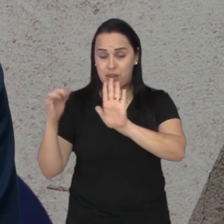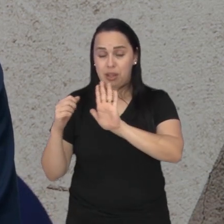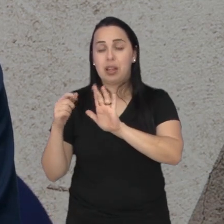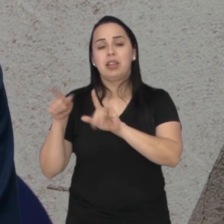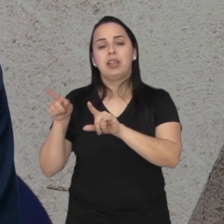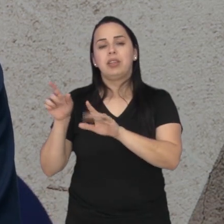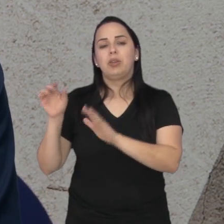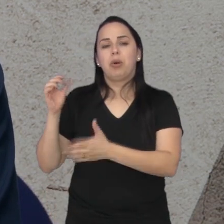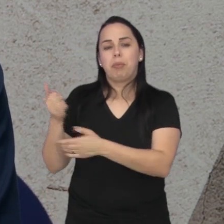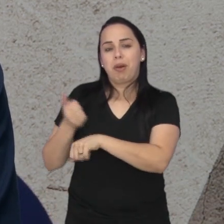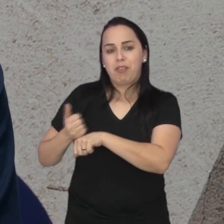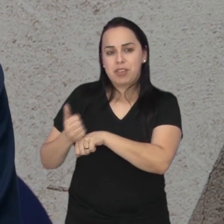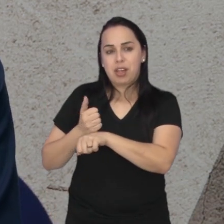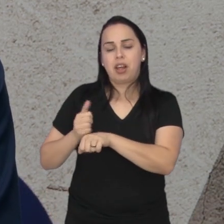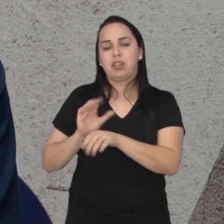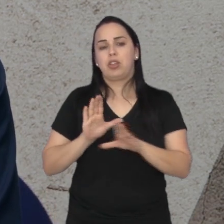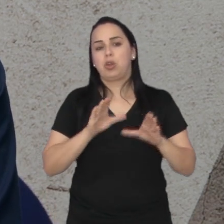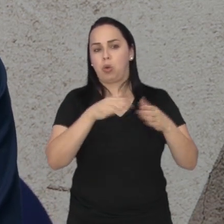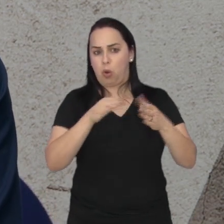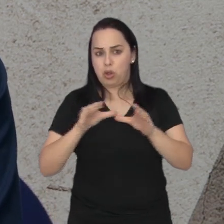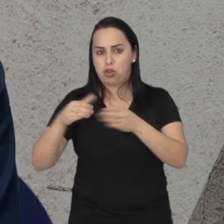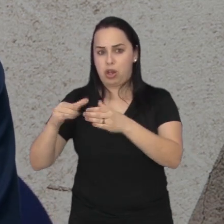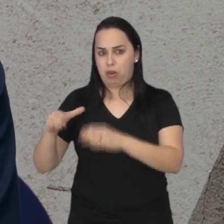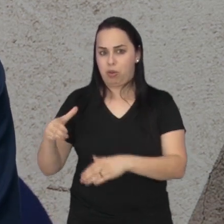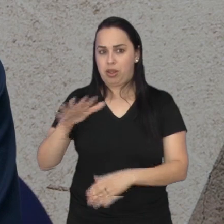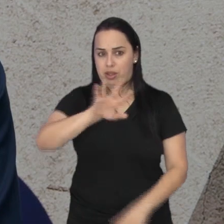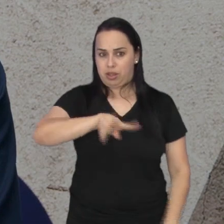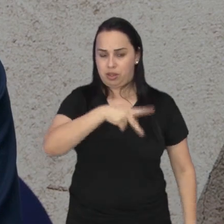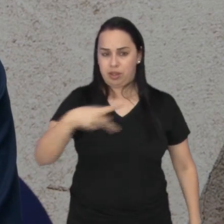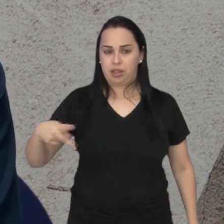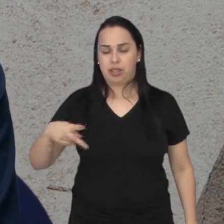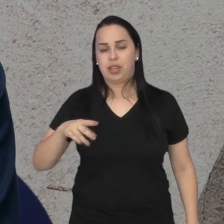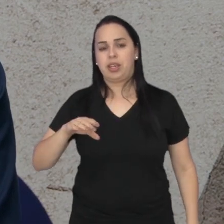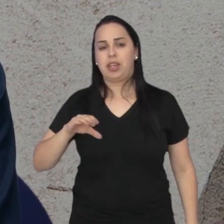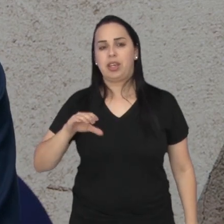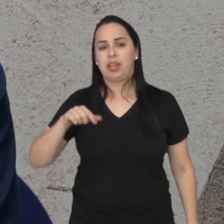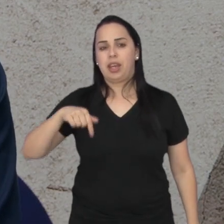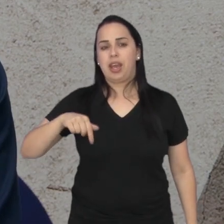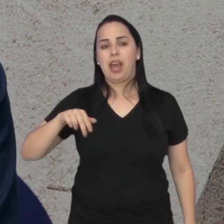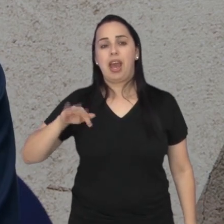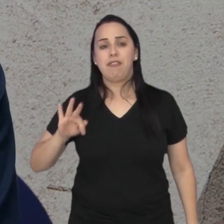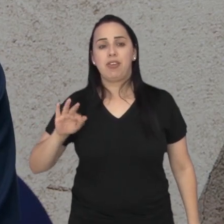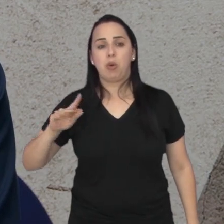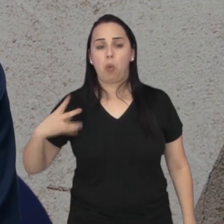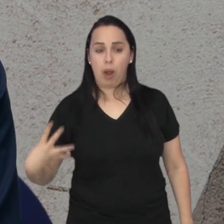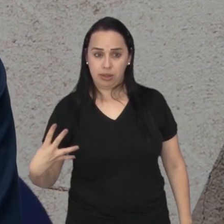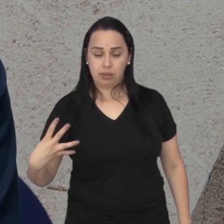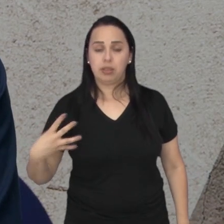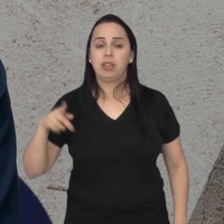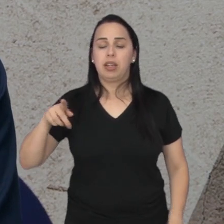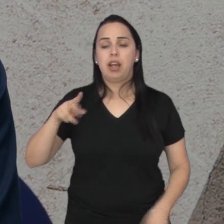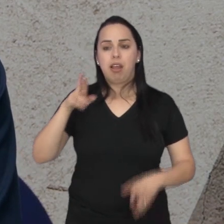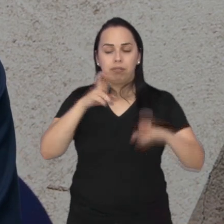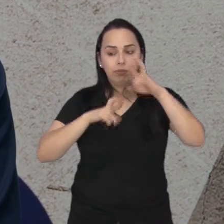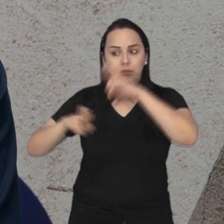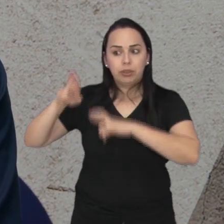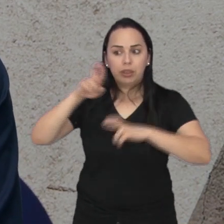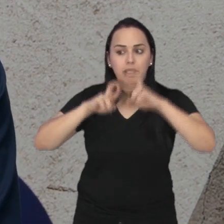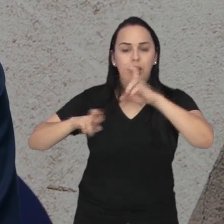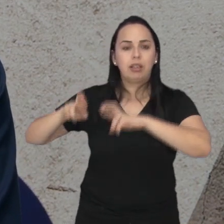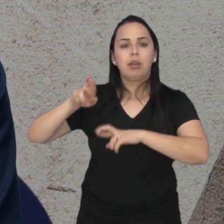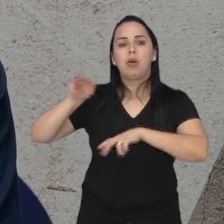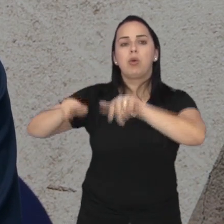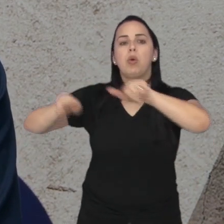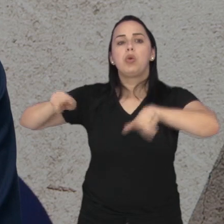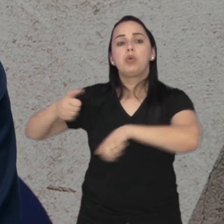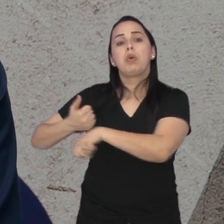Conselho Federal de Educação Física e a gente tem os conselhos regionais, o nosso é o CREF 4, de São Paulo. Então, ele fiscaliza aí